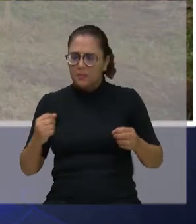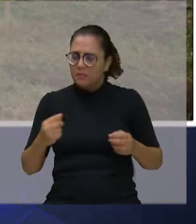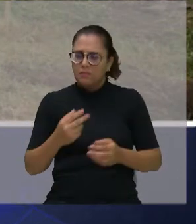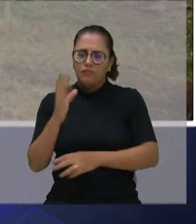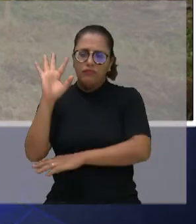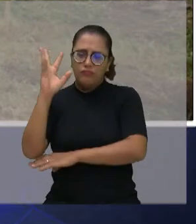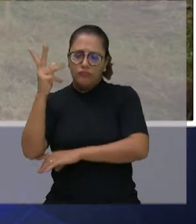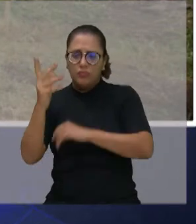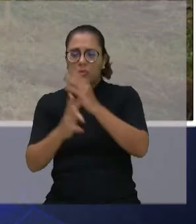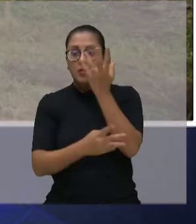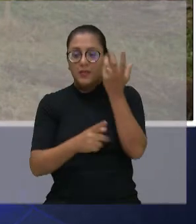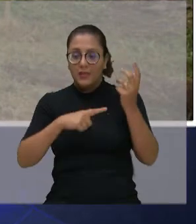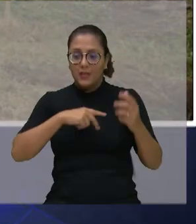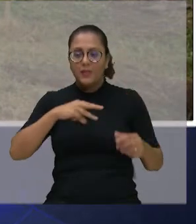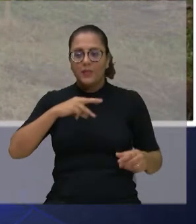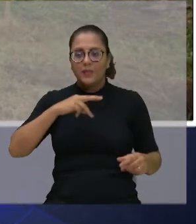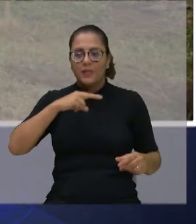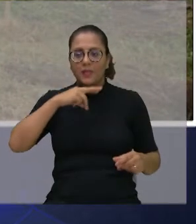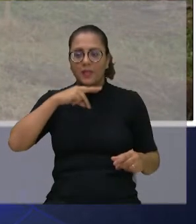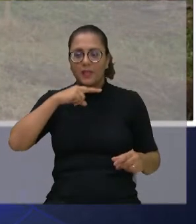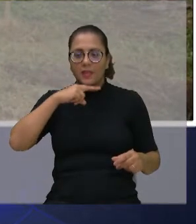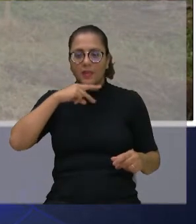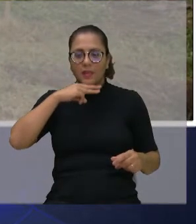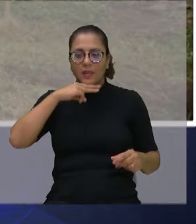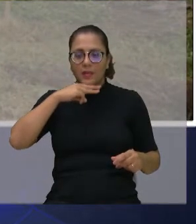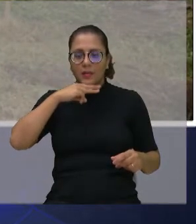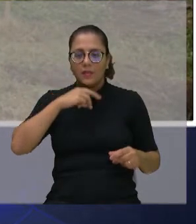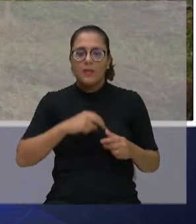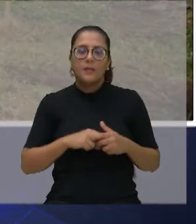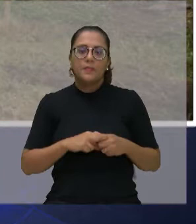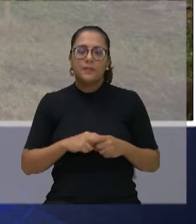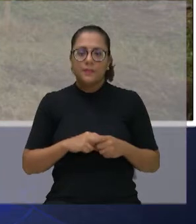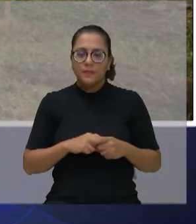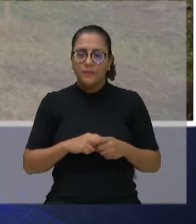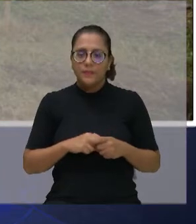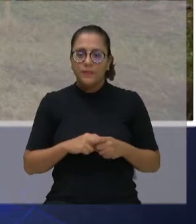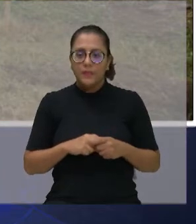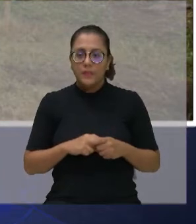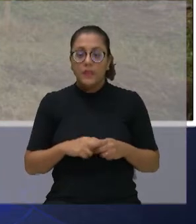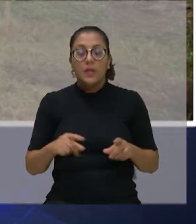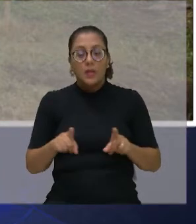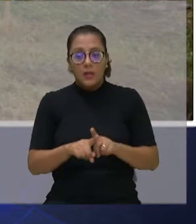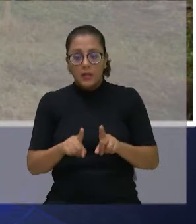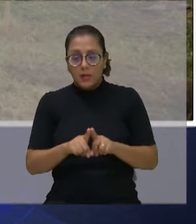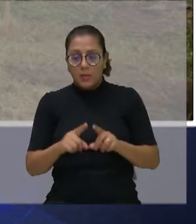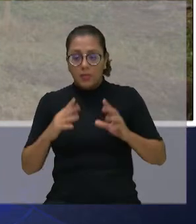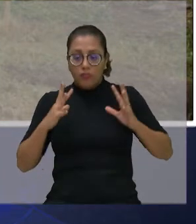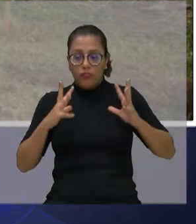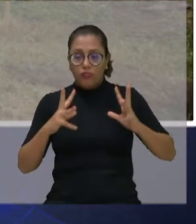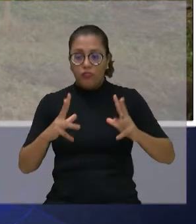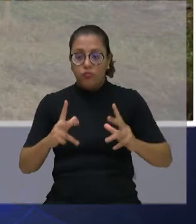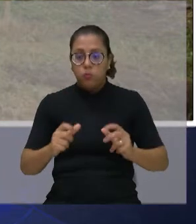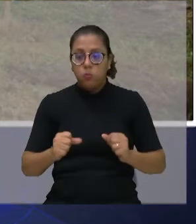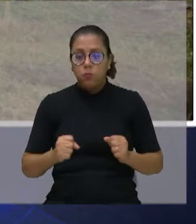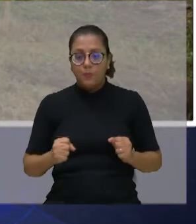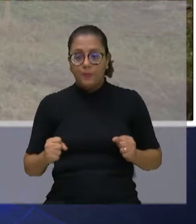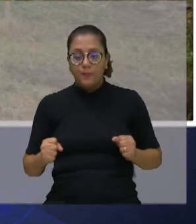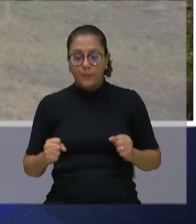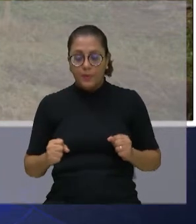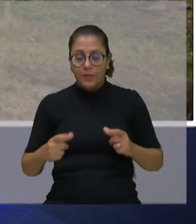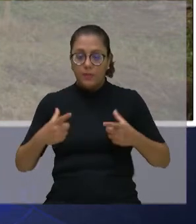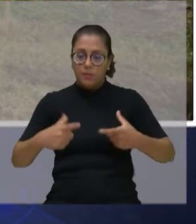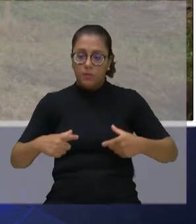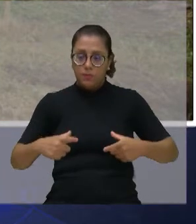Isso daqui é a limpeza de córregos que está tendo aqui na cidade, eu acho que é uma medida assim, vários córregos já estão sendo